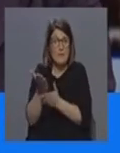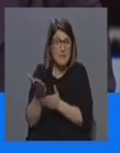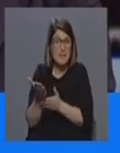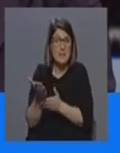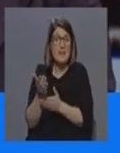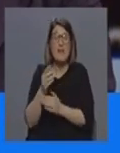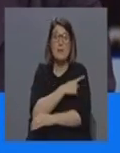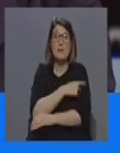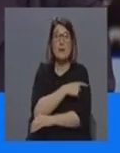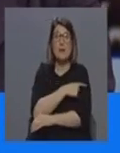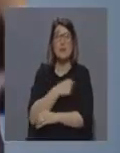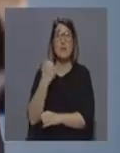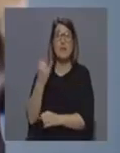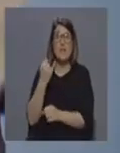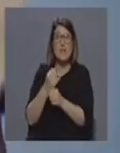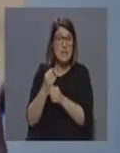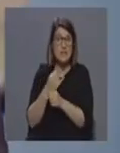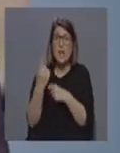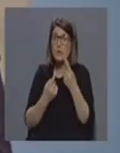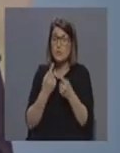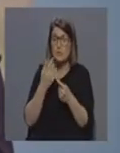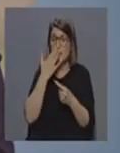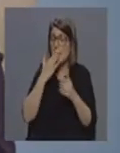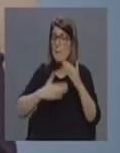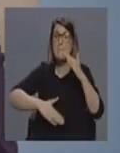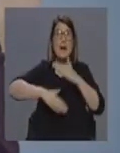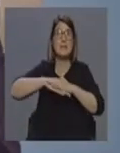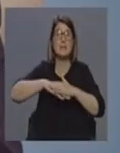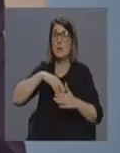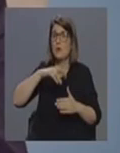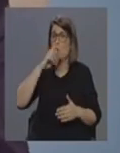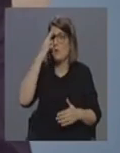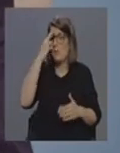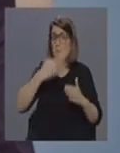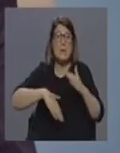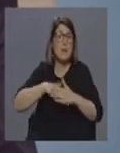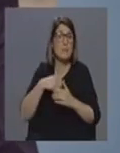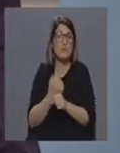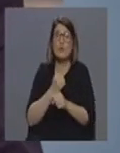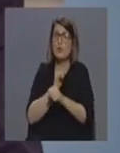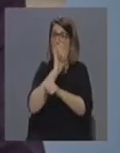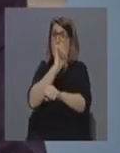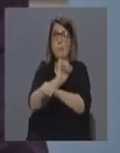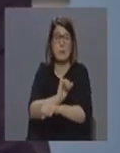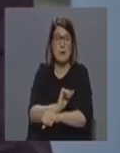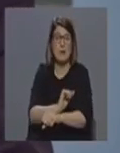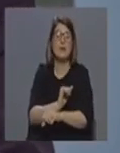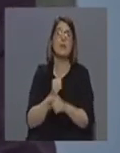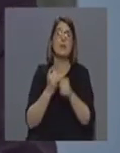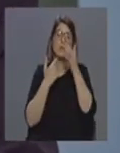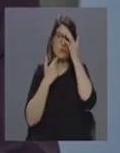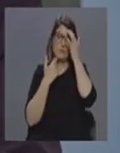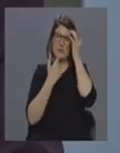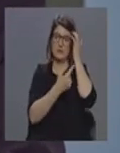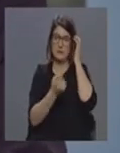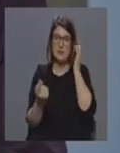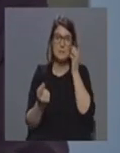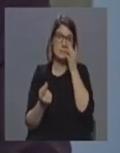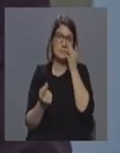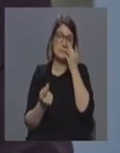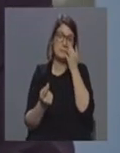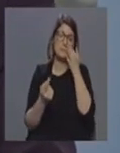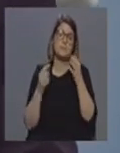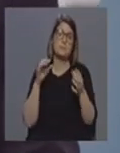ilhas onde os enfermeiros estão no limite daquilo que têm das suas funções portanto aquilo que nós deixamos de mensagem e vem